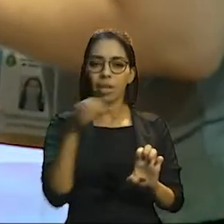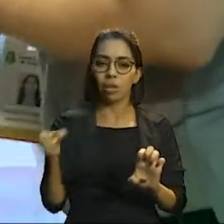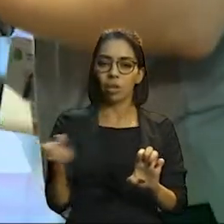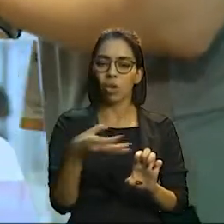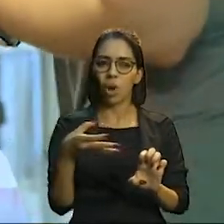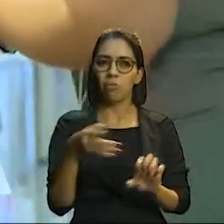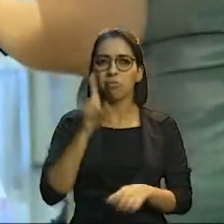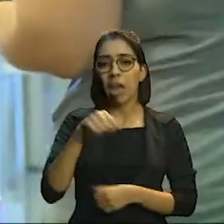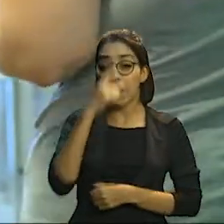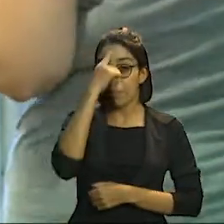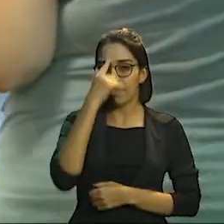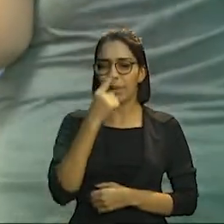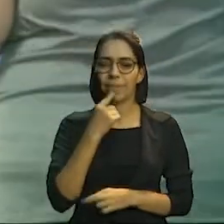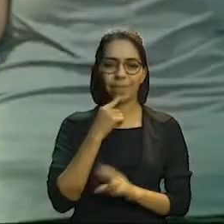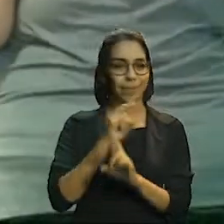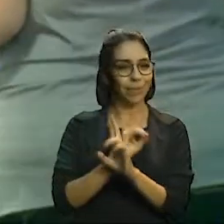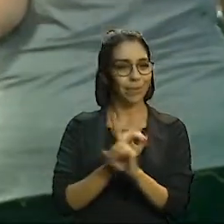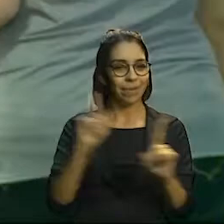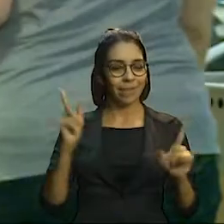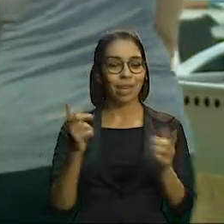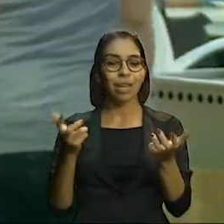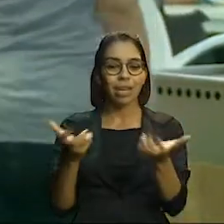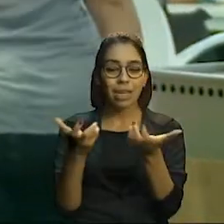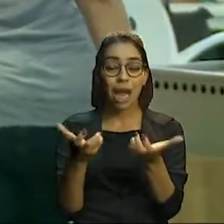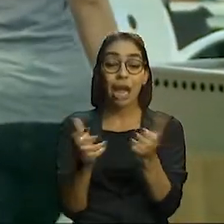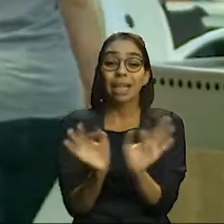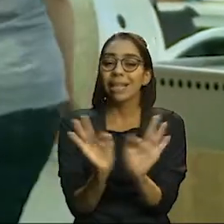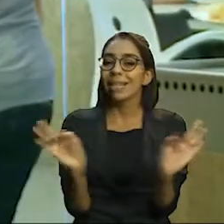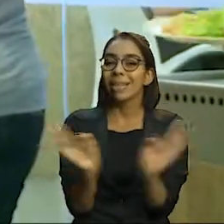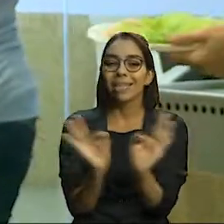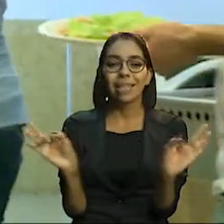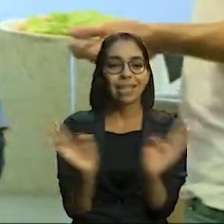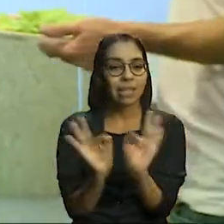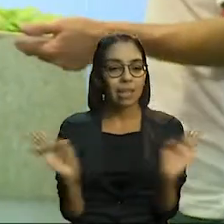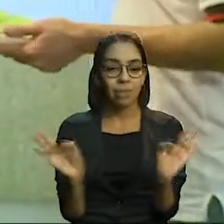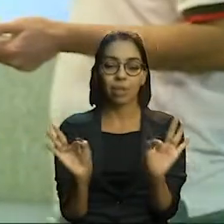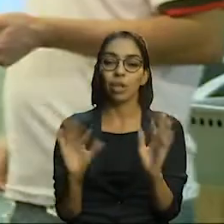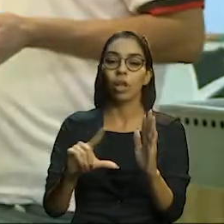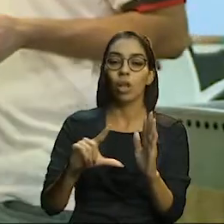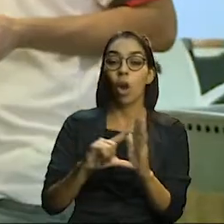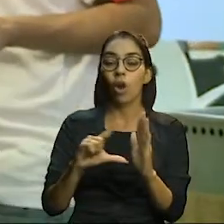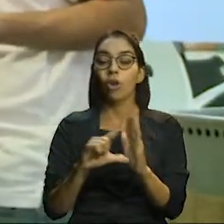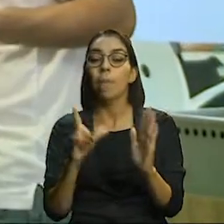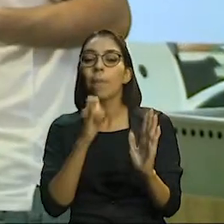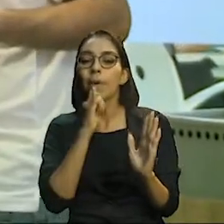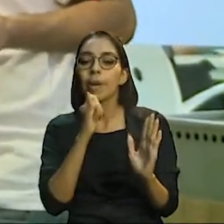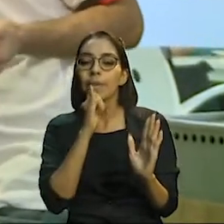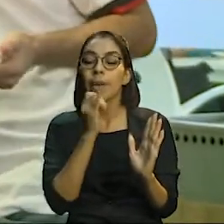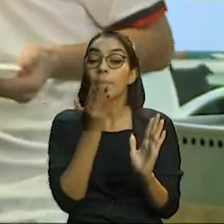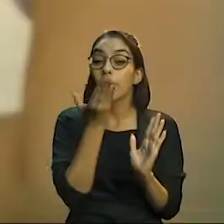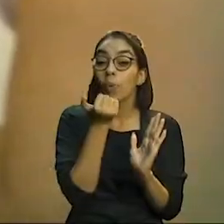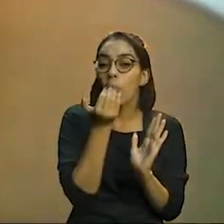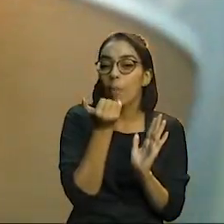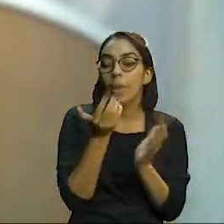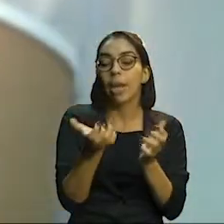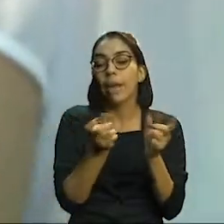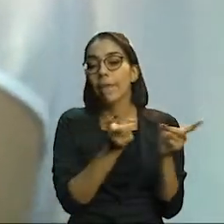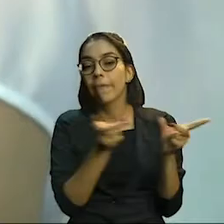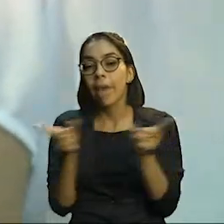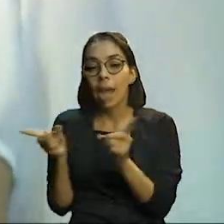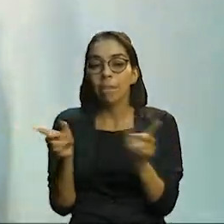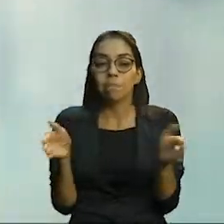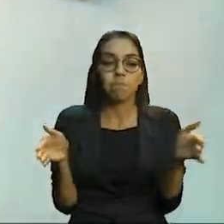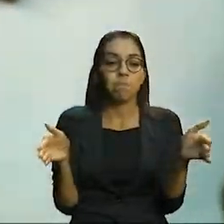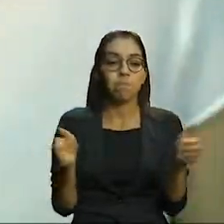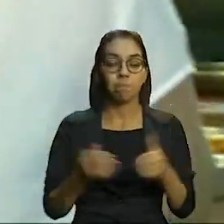diferenciado. Apostam em pequenos negócios. O setor de alimentos segue impulsionando esse boom,